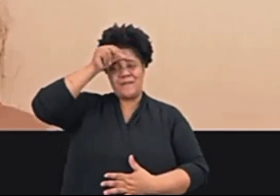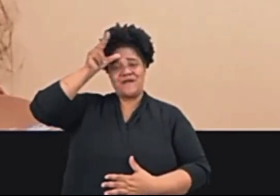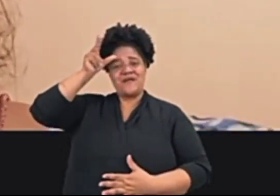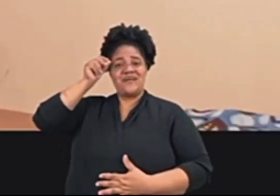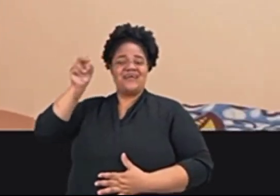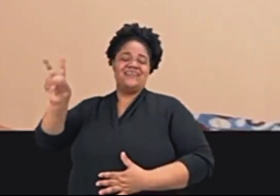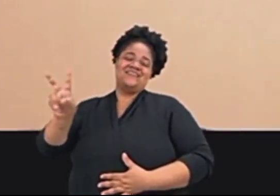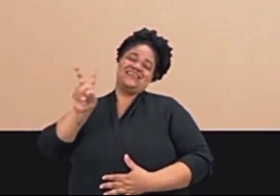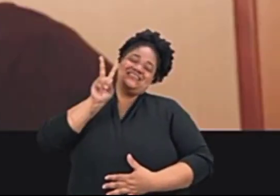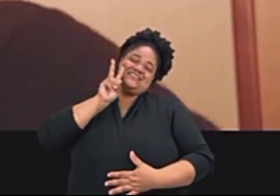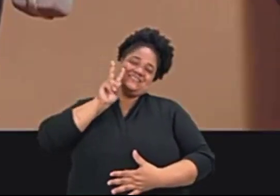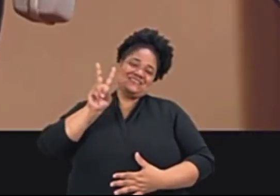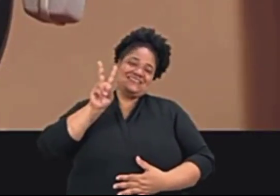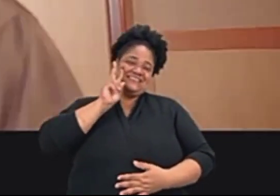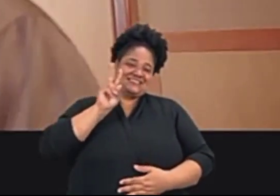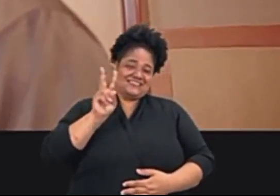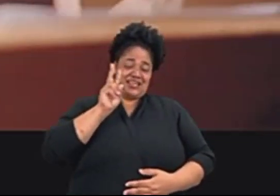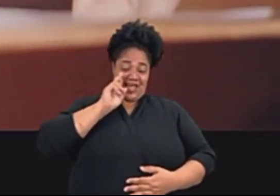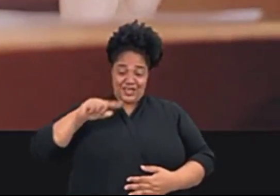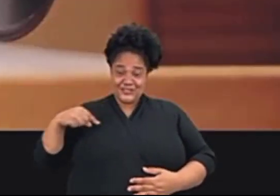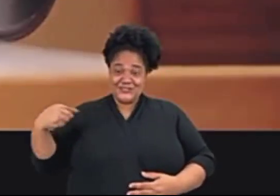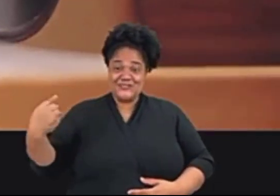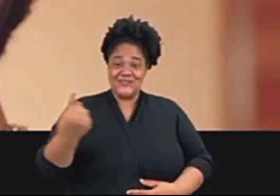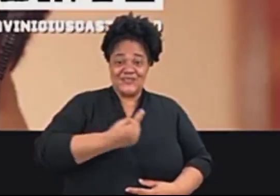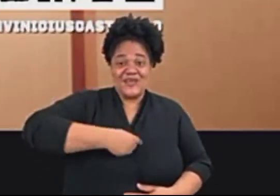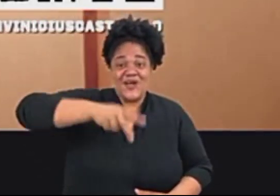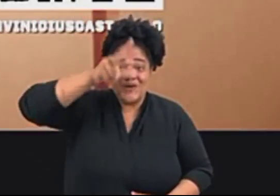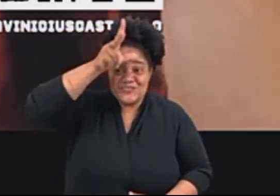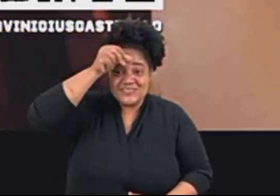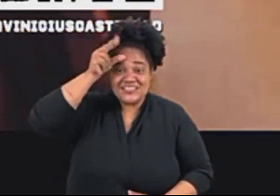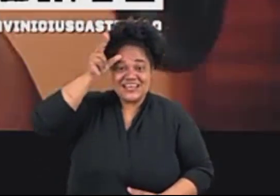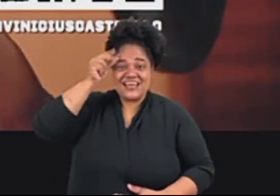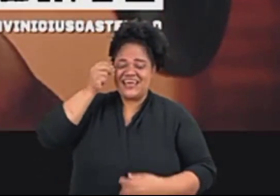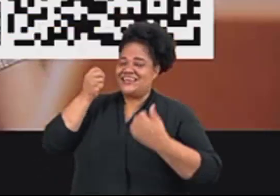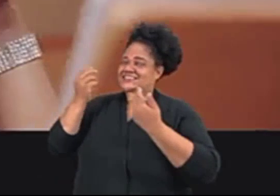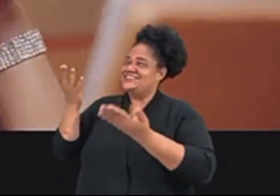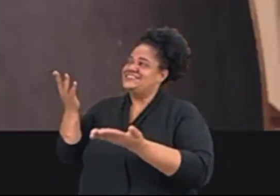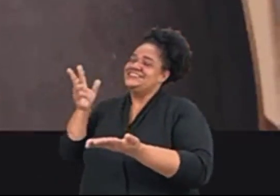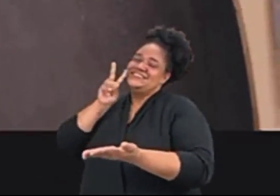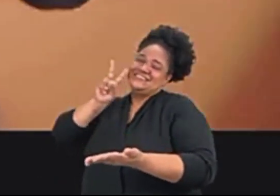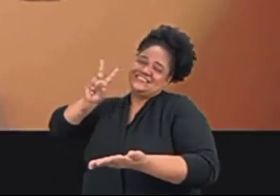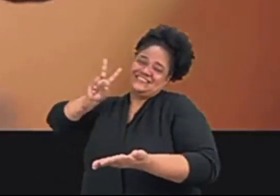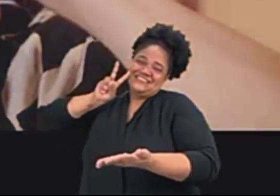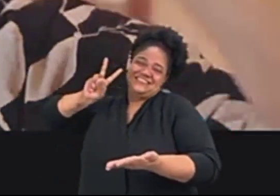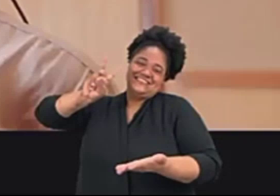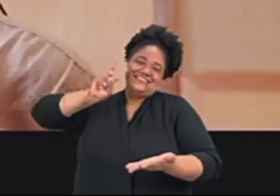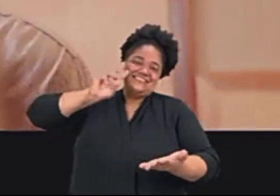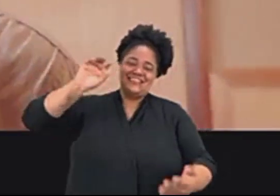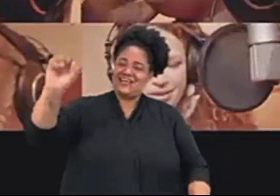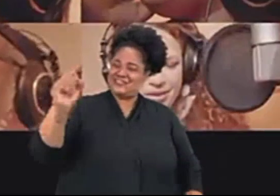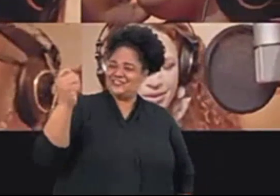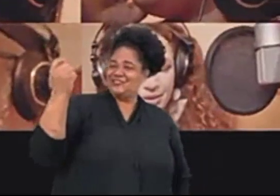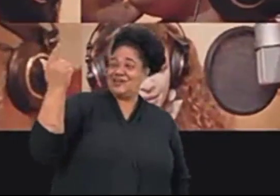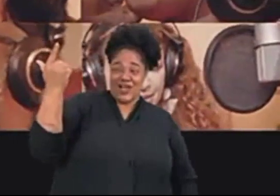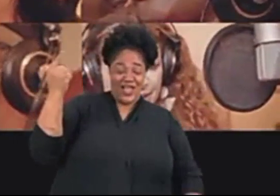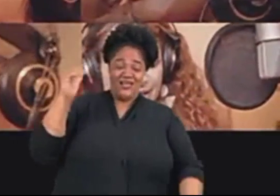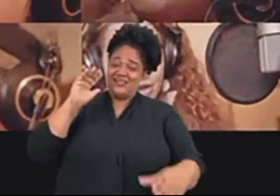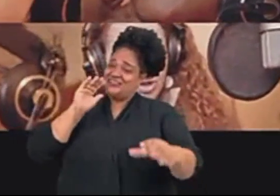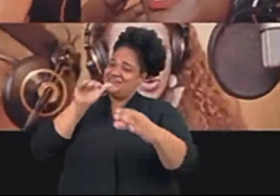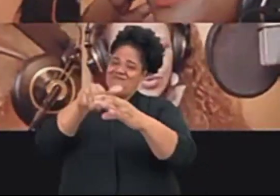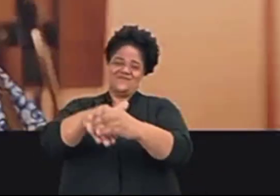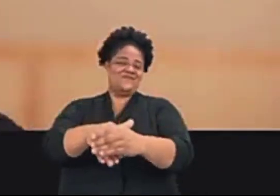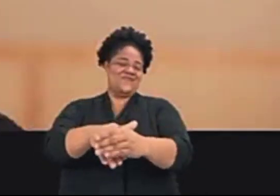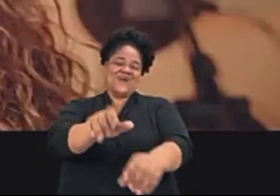Castelo Nosso prefeito é Vinícius Castelo Olinda volta, Vinícius